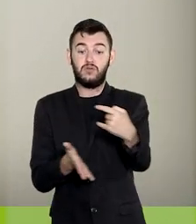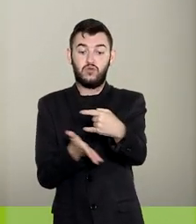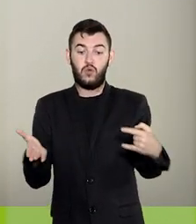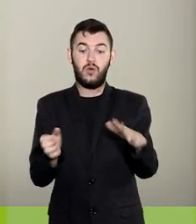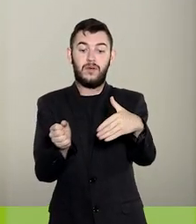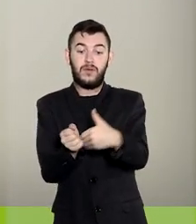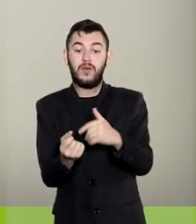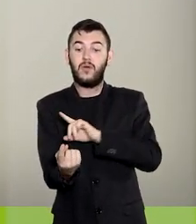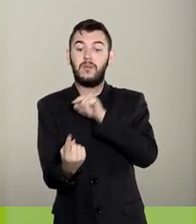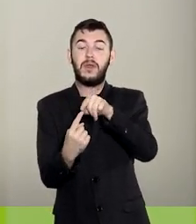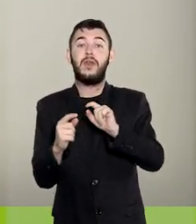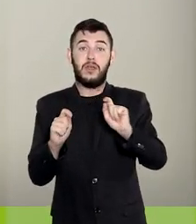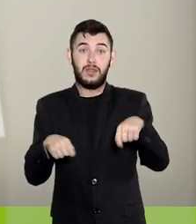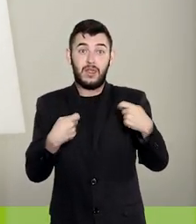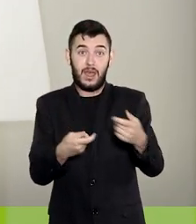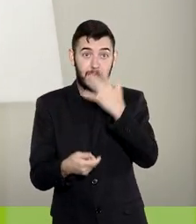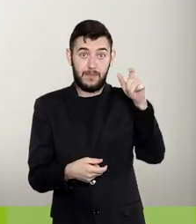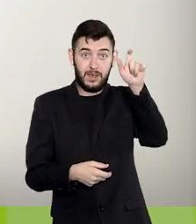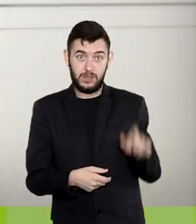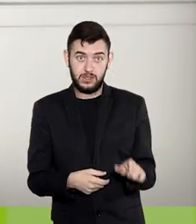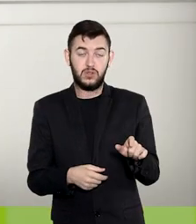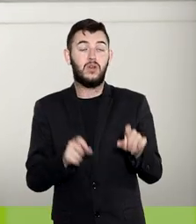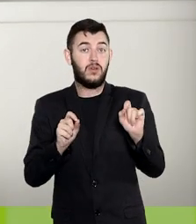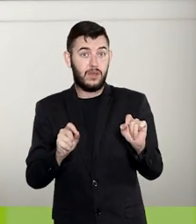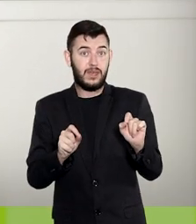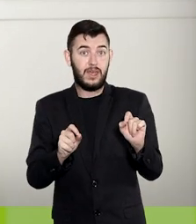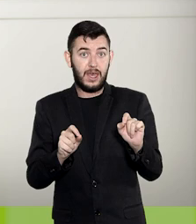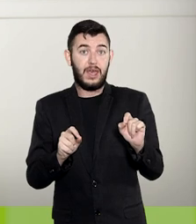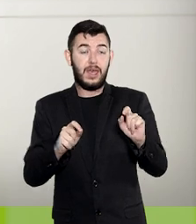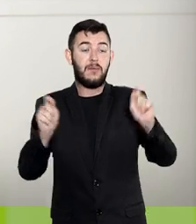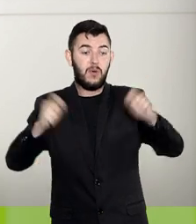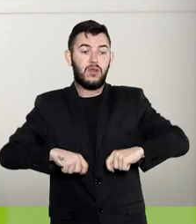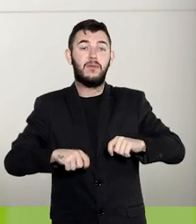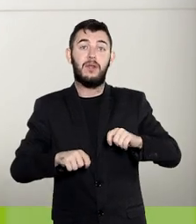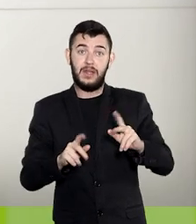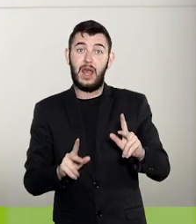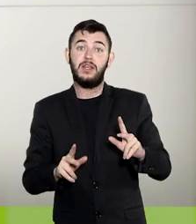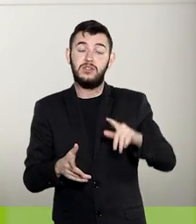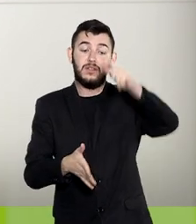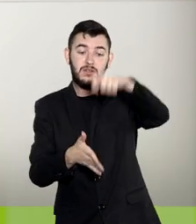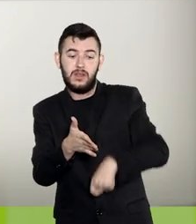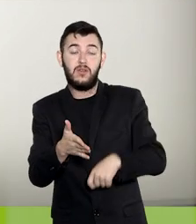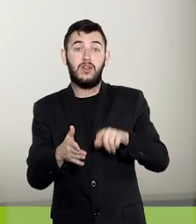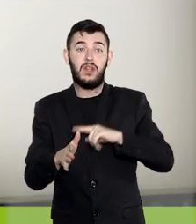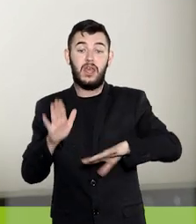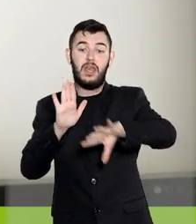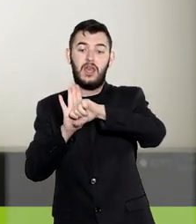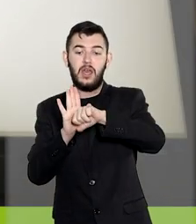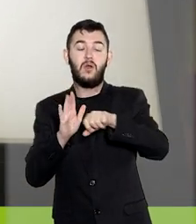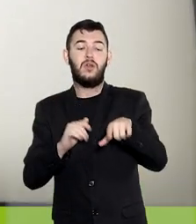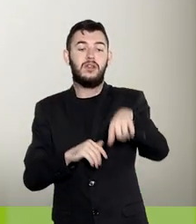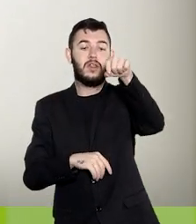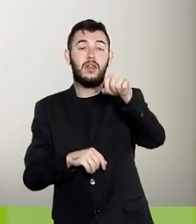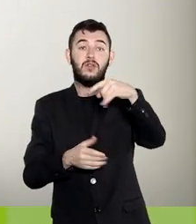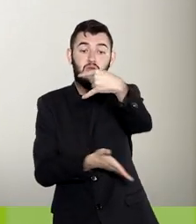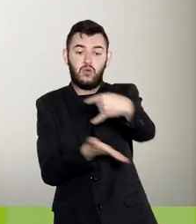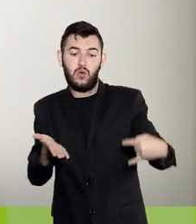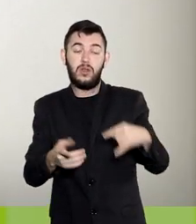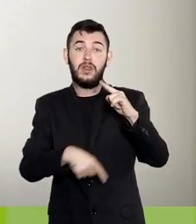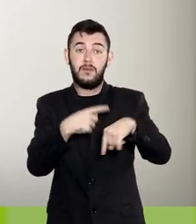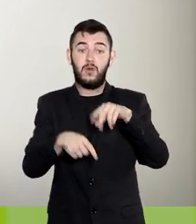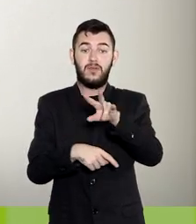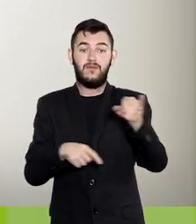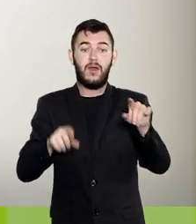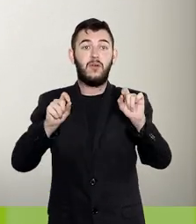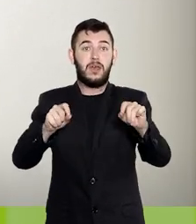Para conceder uma credencial de assinatura, basta selecionar o documento e clicar neste ícone. Depois, é